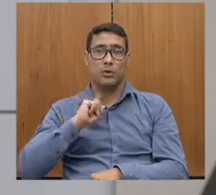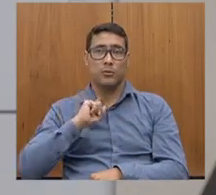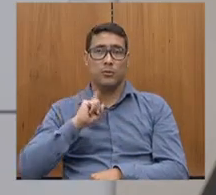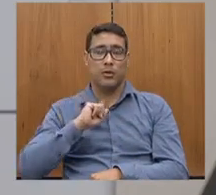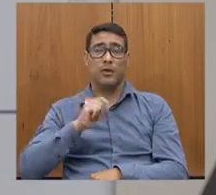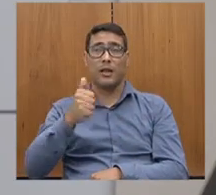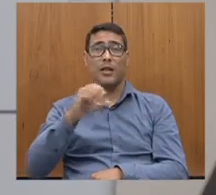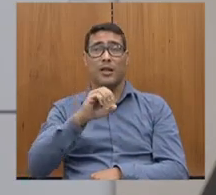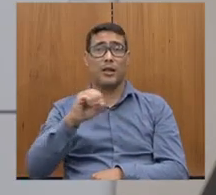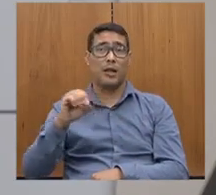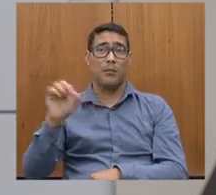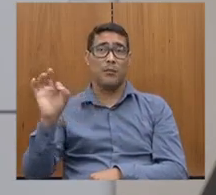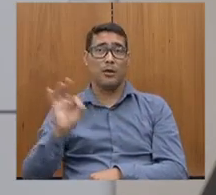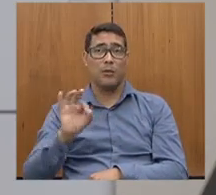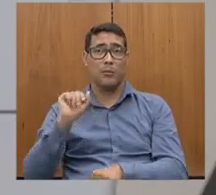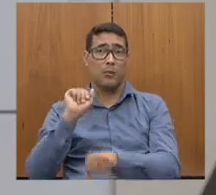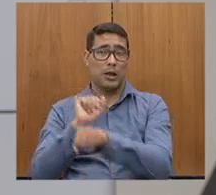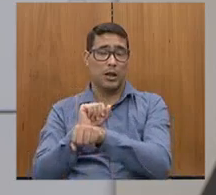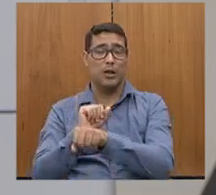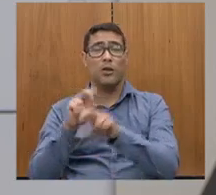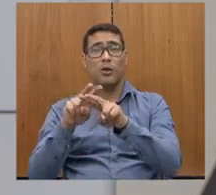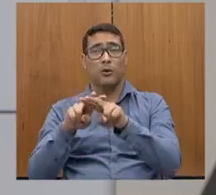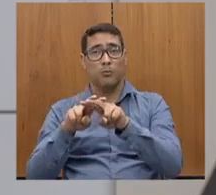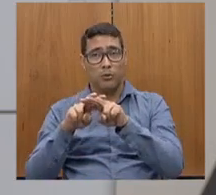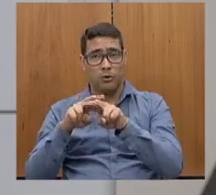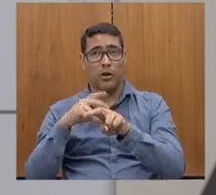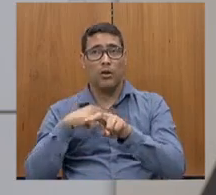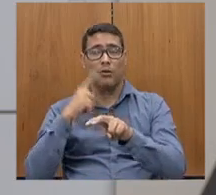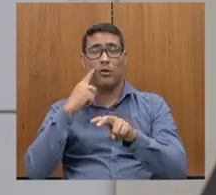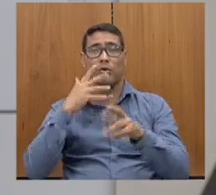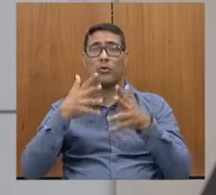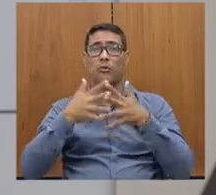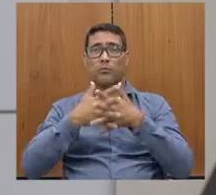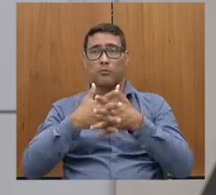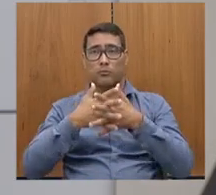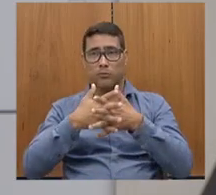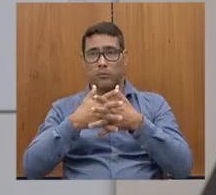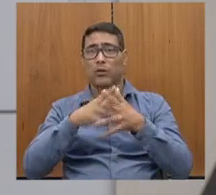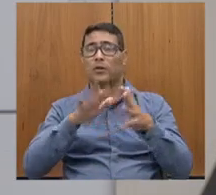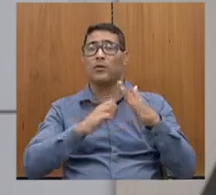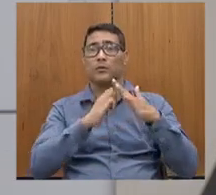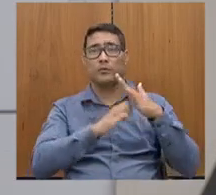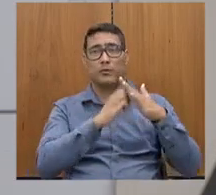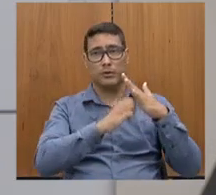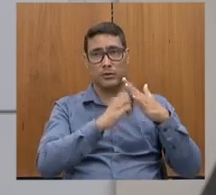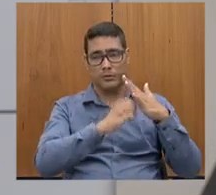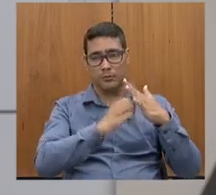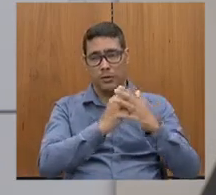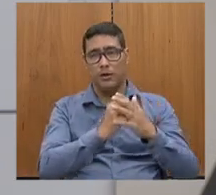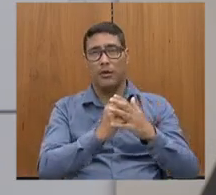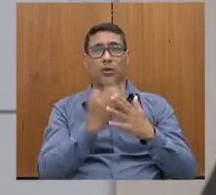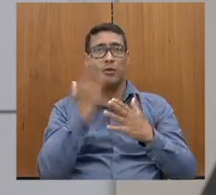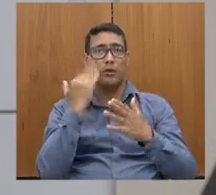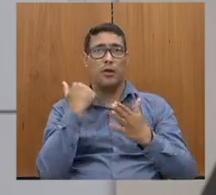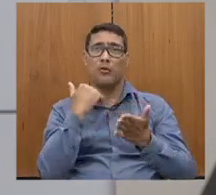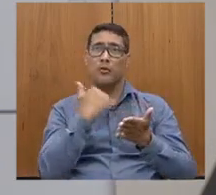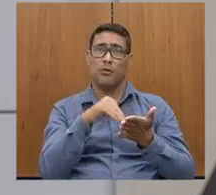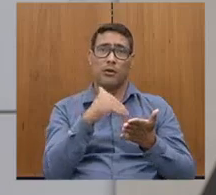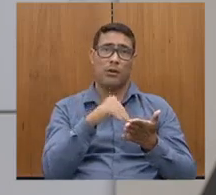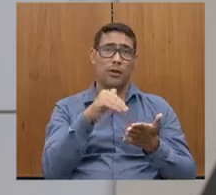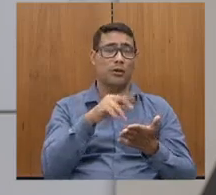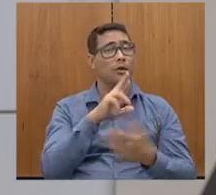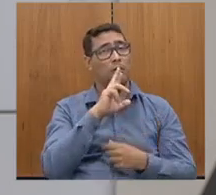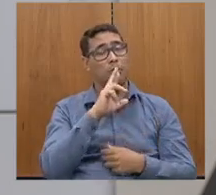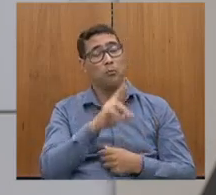sendo parada também, em função do desentendimento entre a empresa, depois, não sei se o secretário responde, se você poderia